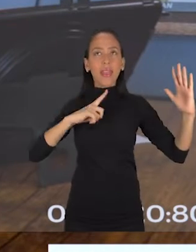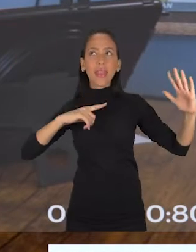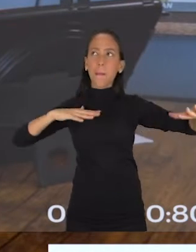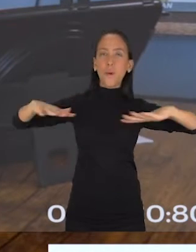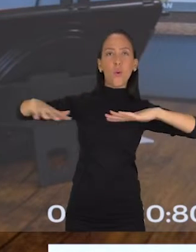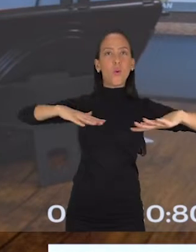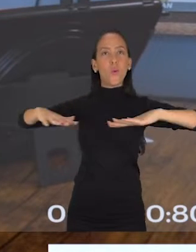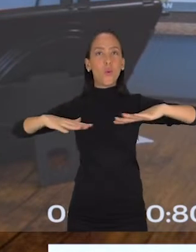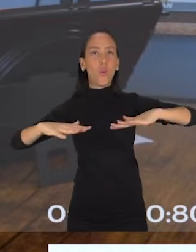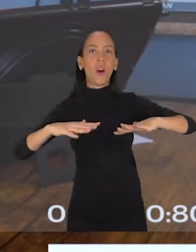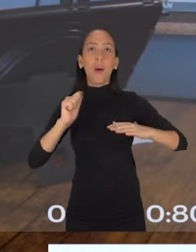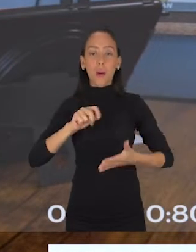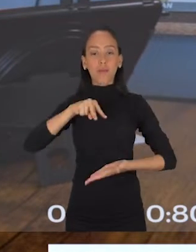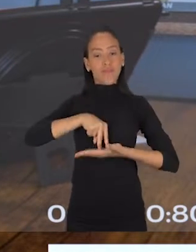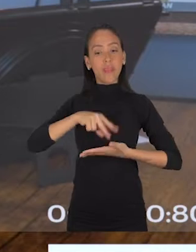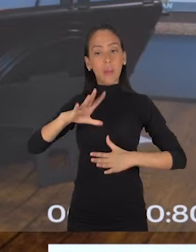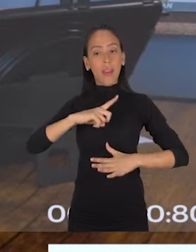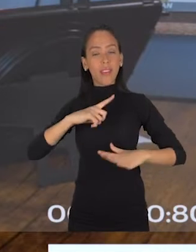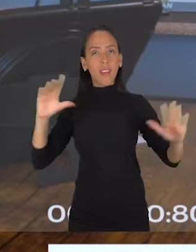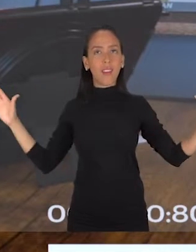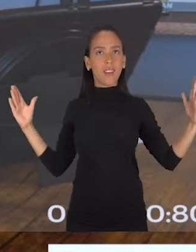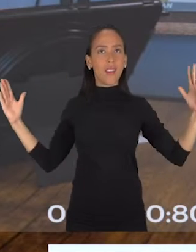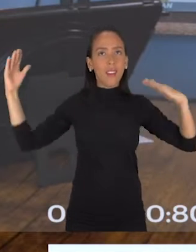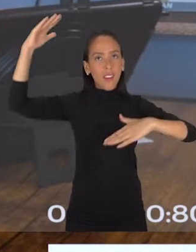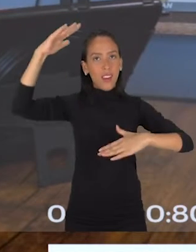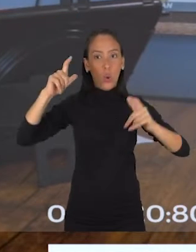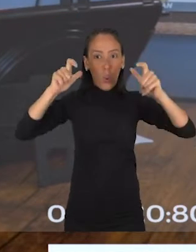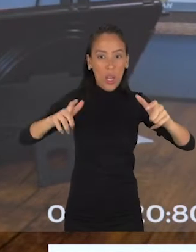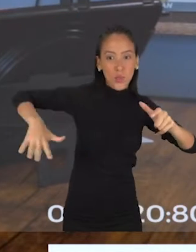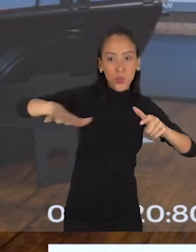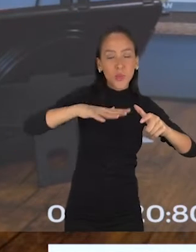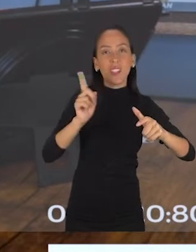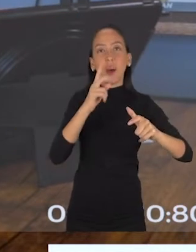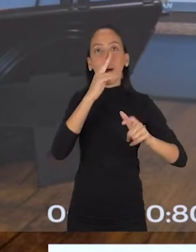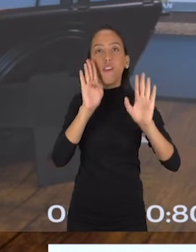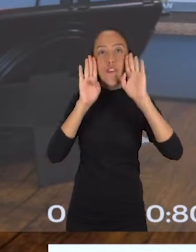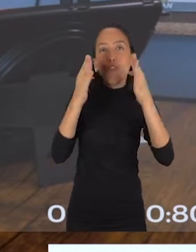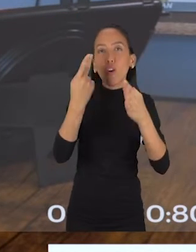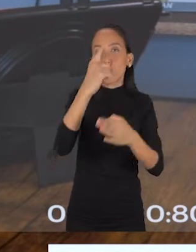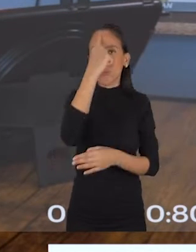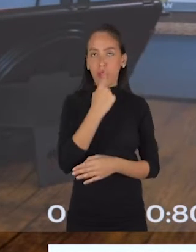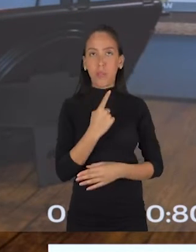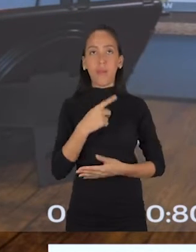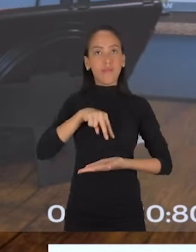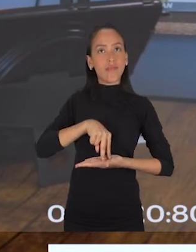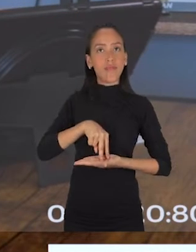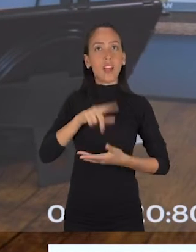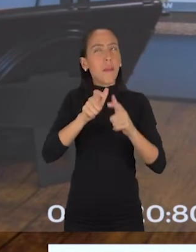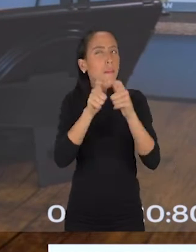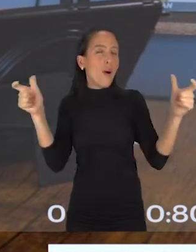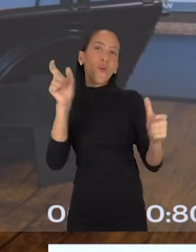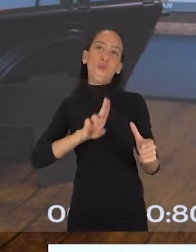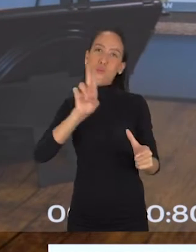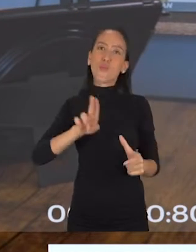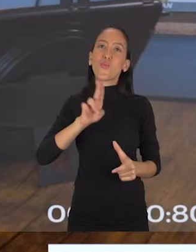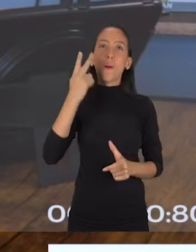posicionamento e de movimentação, mas ele quebra um pouquinho esse ambiente, focando um pouco mais em você. Normalmente é o plano que as pessoas mais